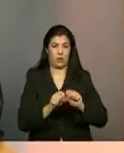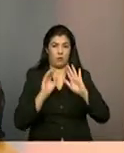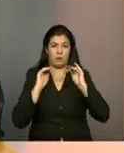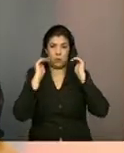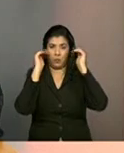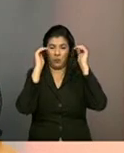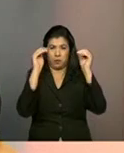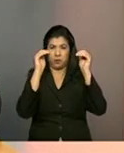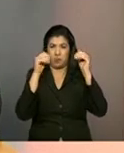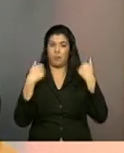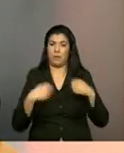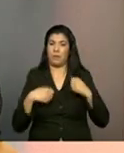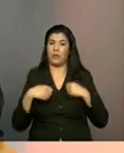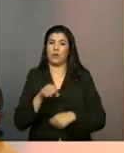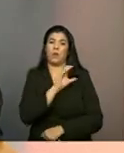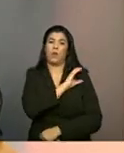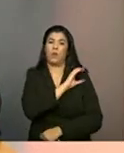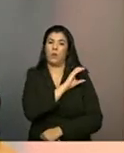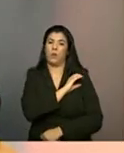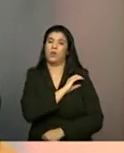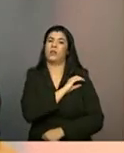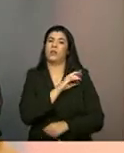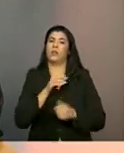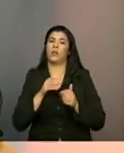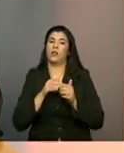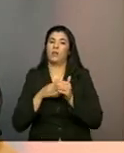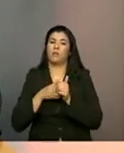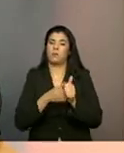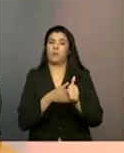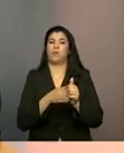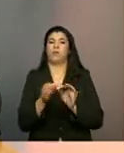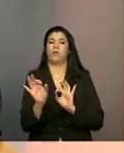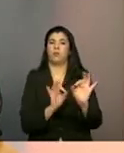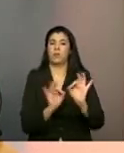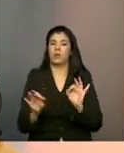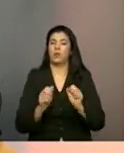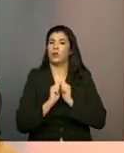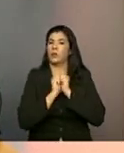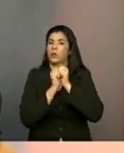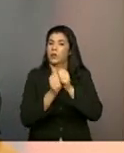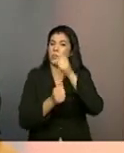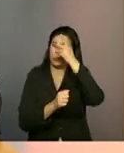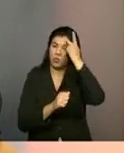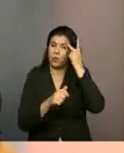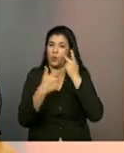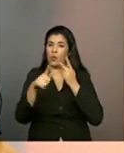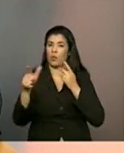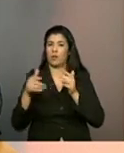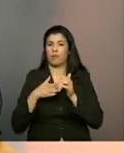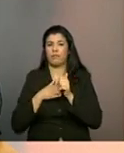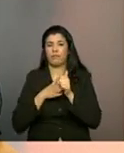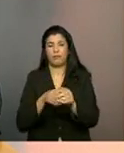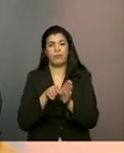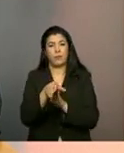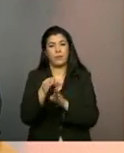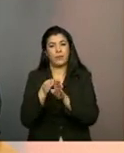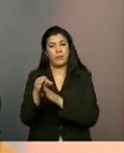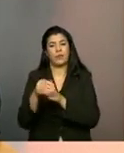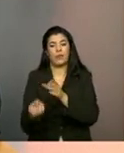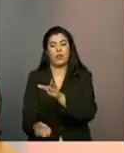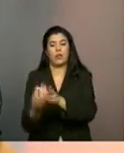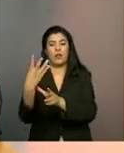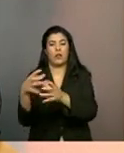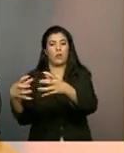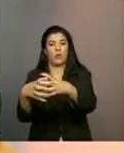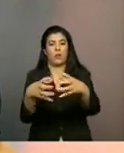coordenar, que vai orientar, que vai planejar, que vai junto com os orientadores, criar os grupos,